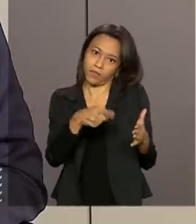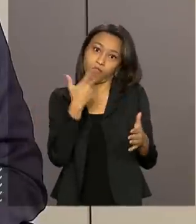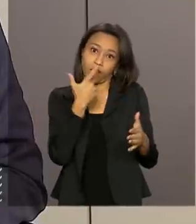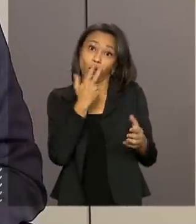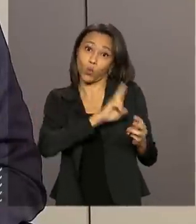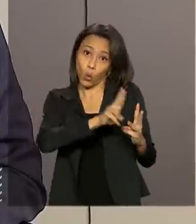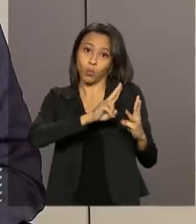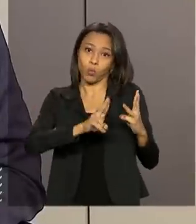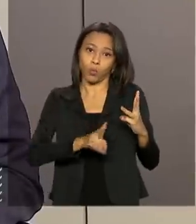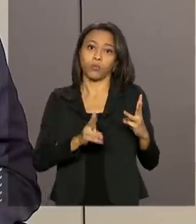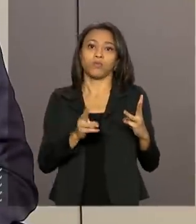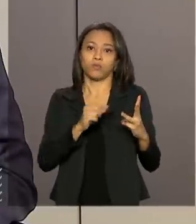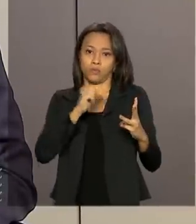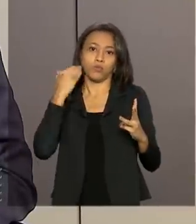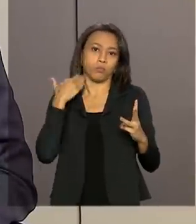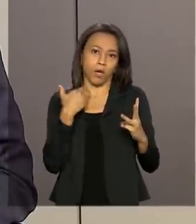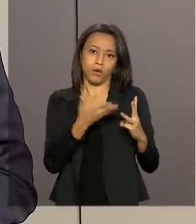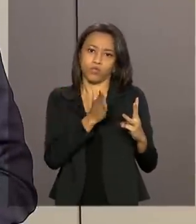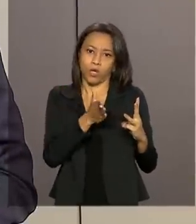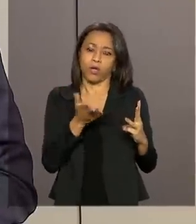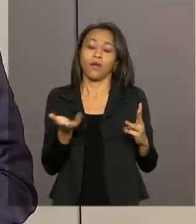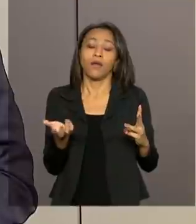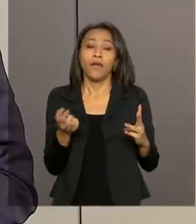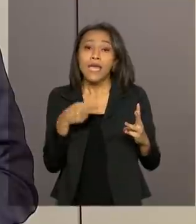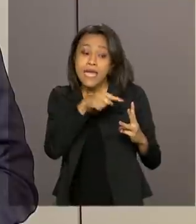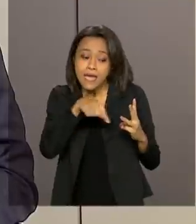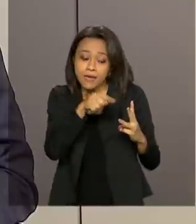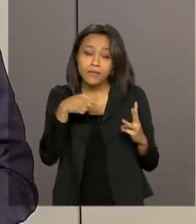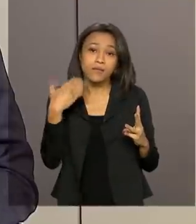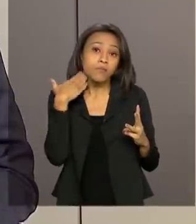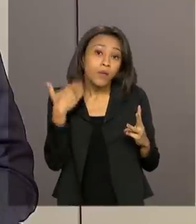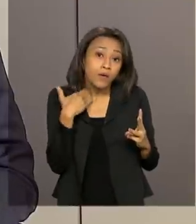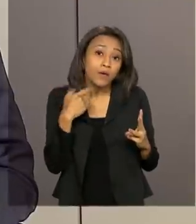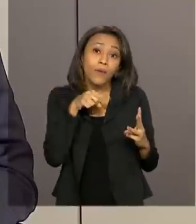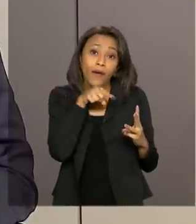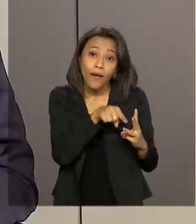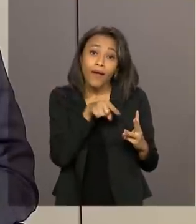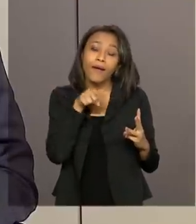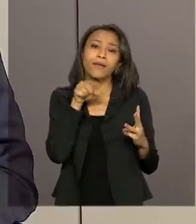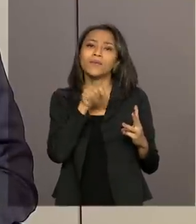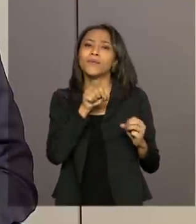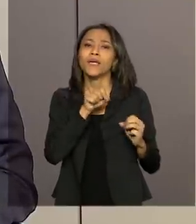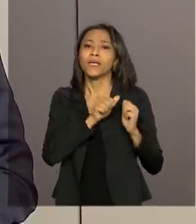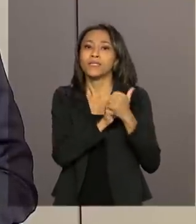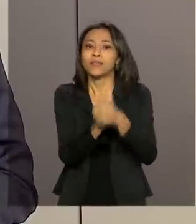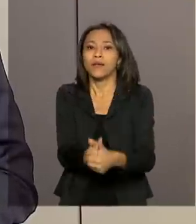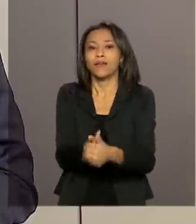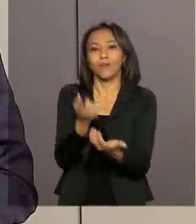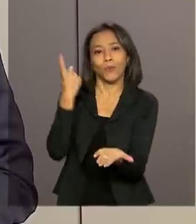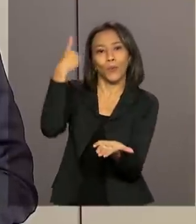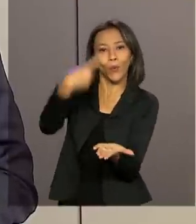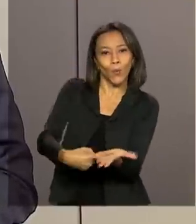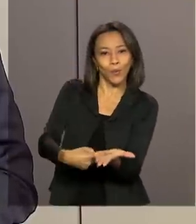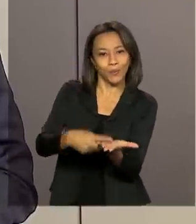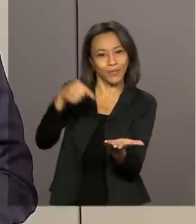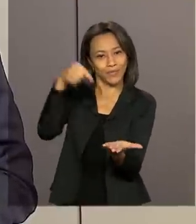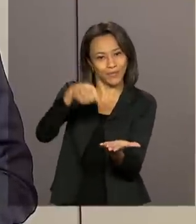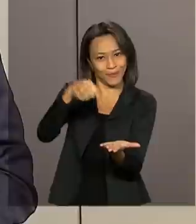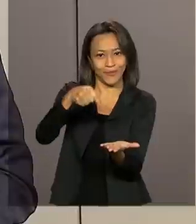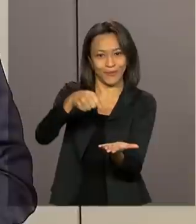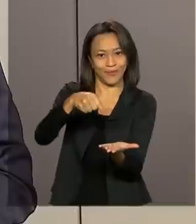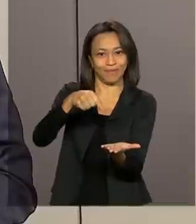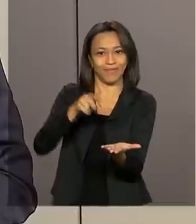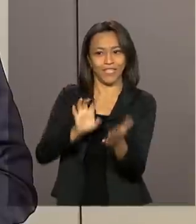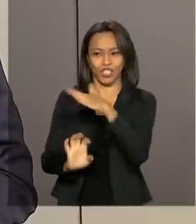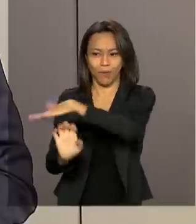você citou, eles todos são voltados para aquilo que é a agenda moderna do empresariado,